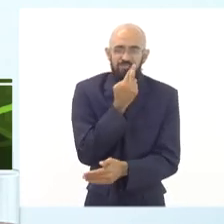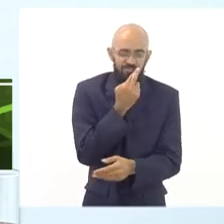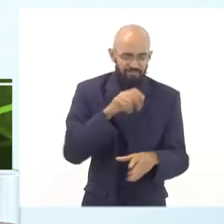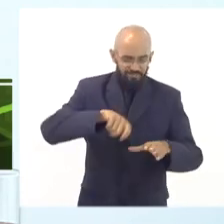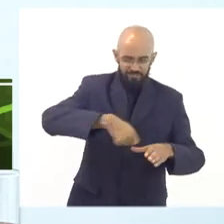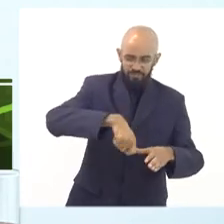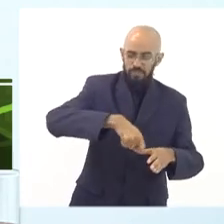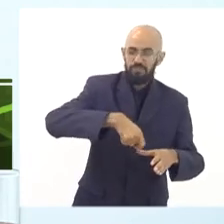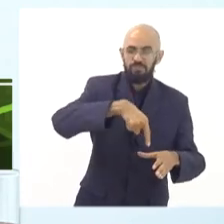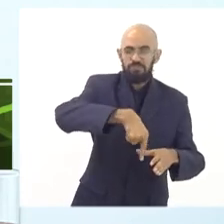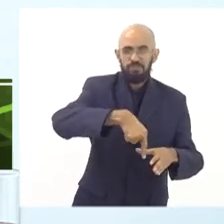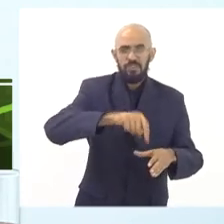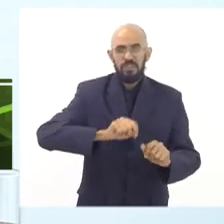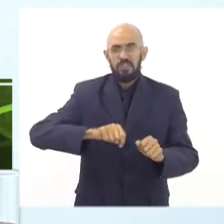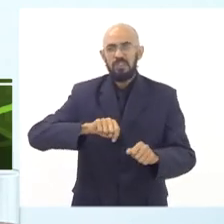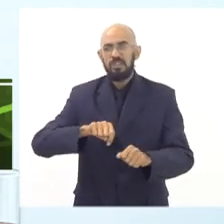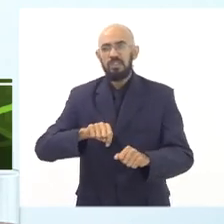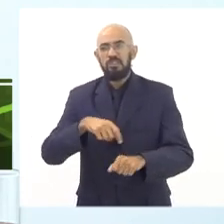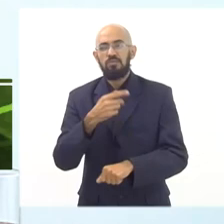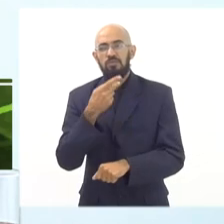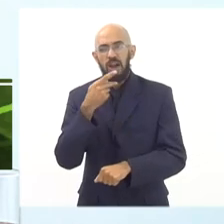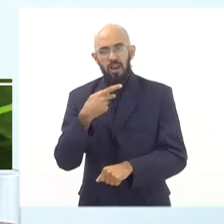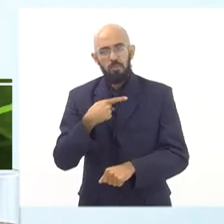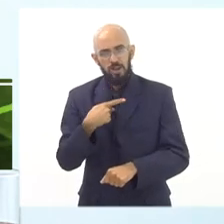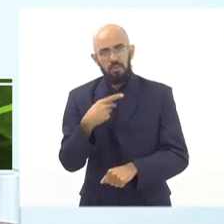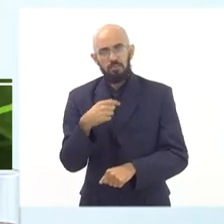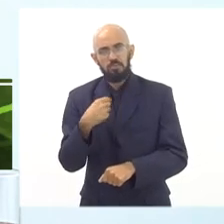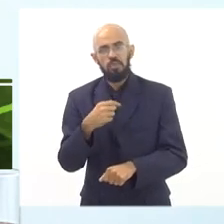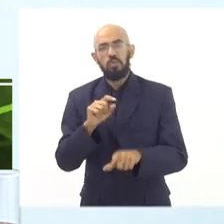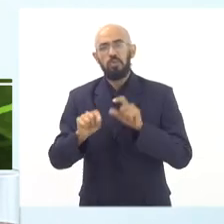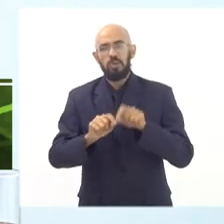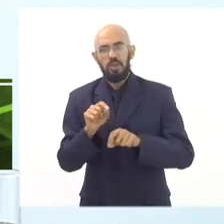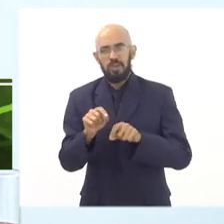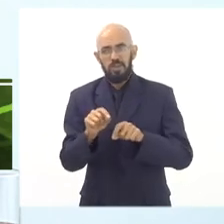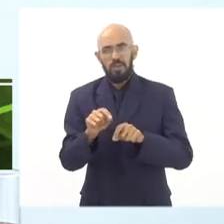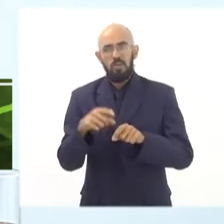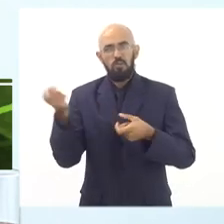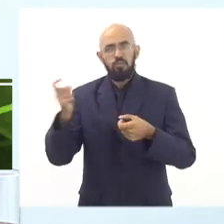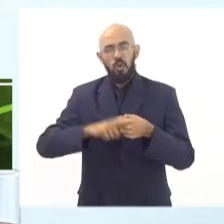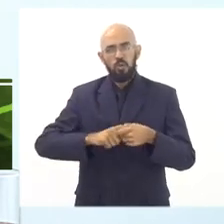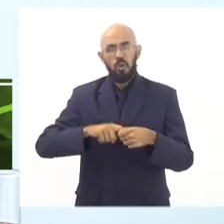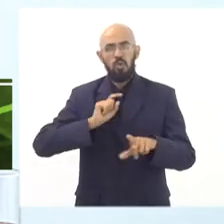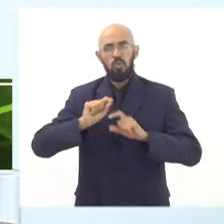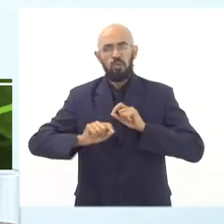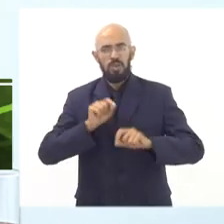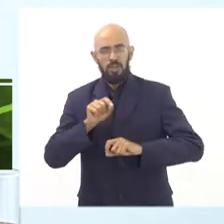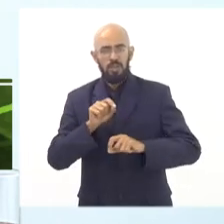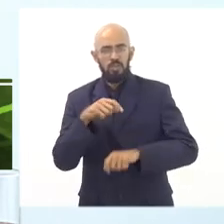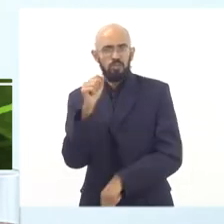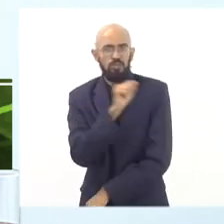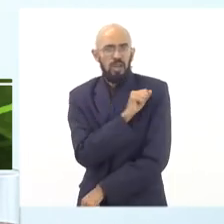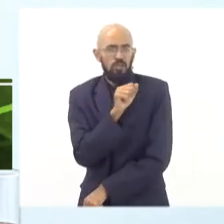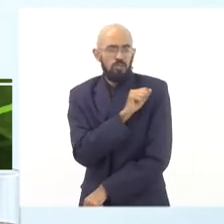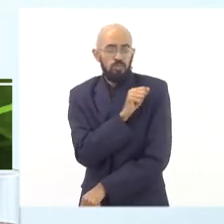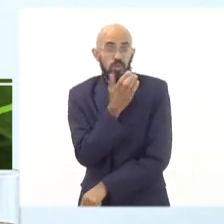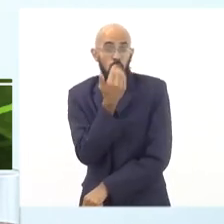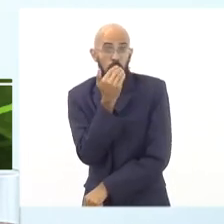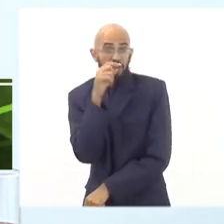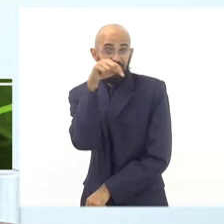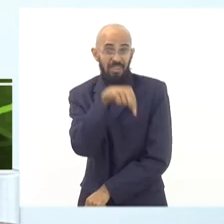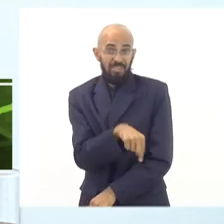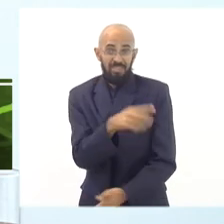inspetores, que nos diziam que, olha, voltou, os alunos estão comendo na escola